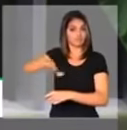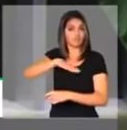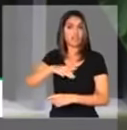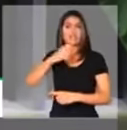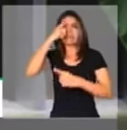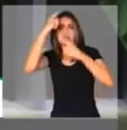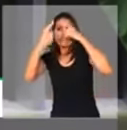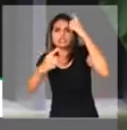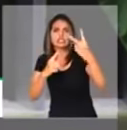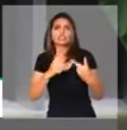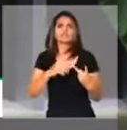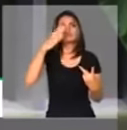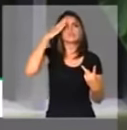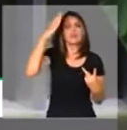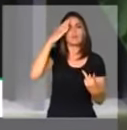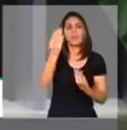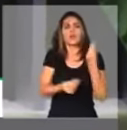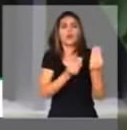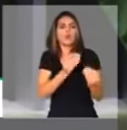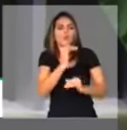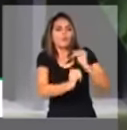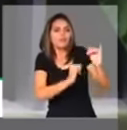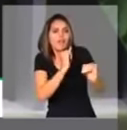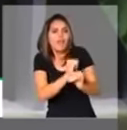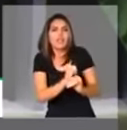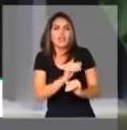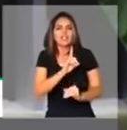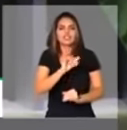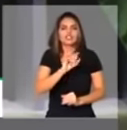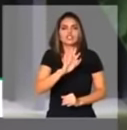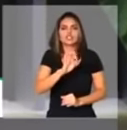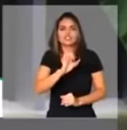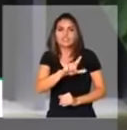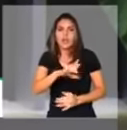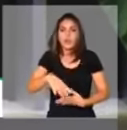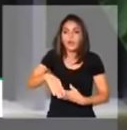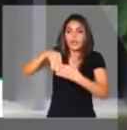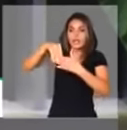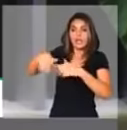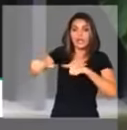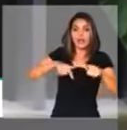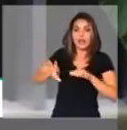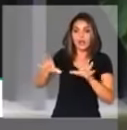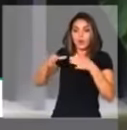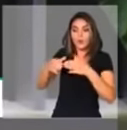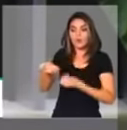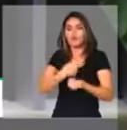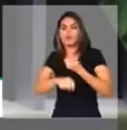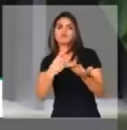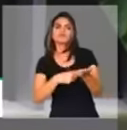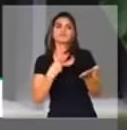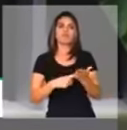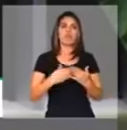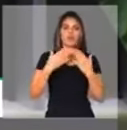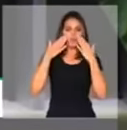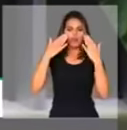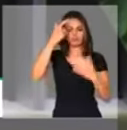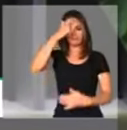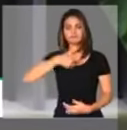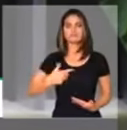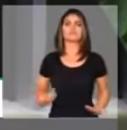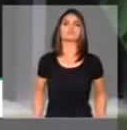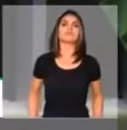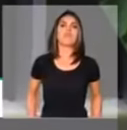criativo, dominar o ambiente digital, liderar e trabalhar em grupo, negociar, se apresentar em público e defender suas